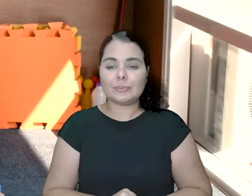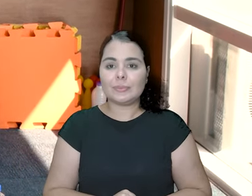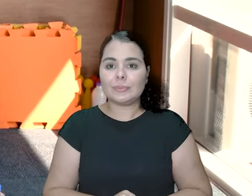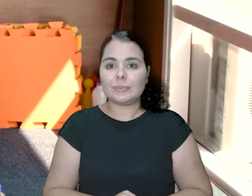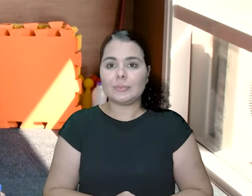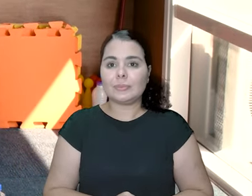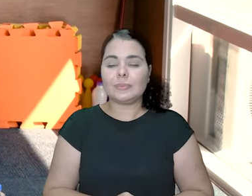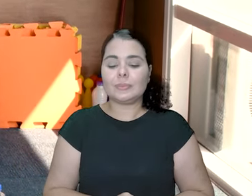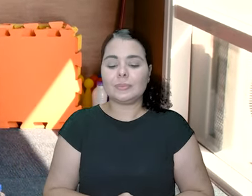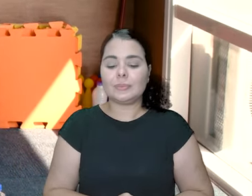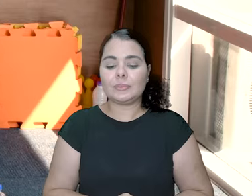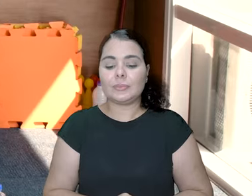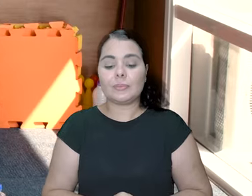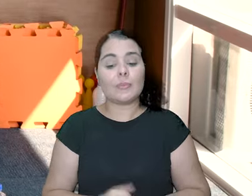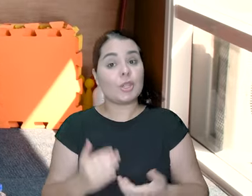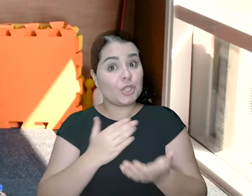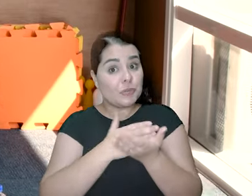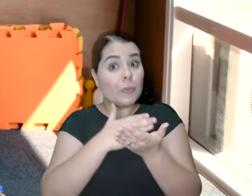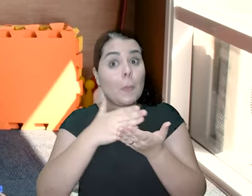tá demais.